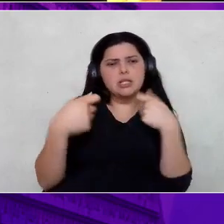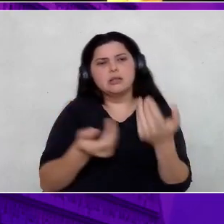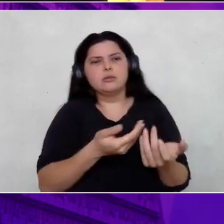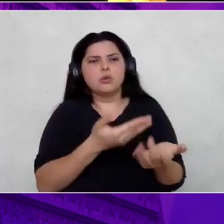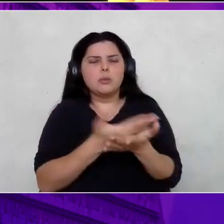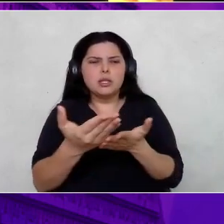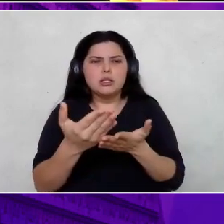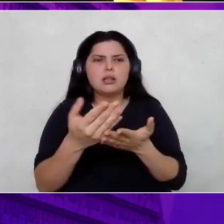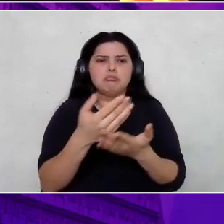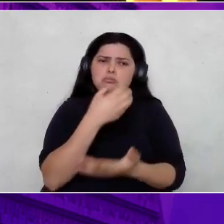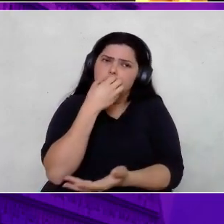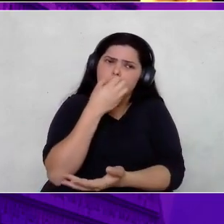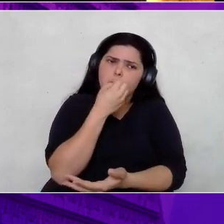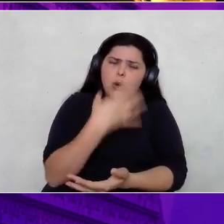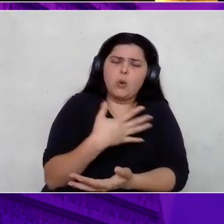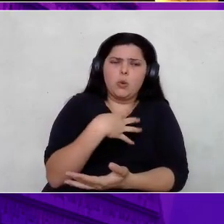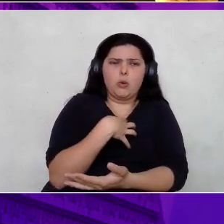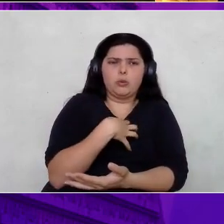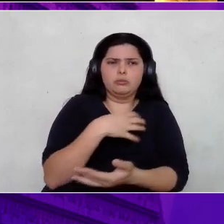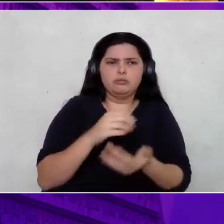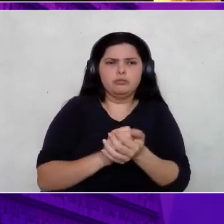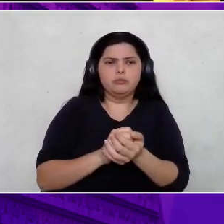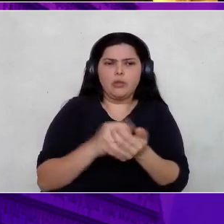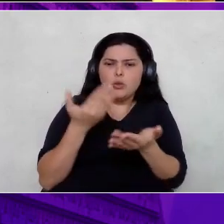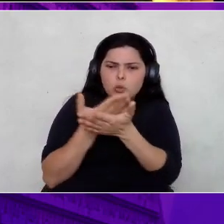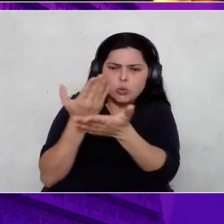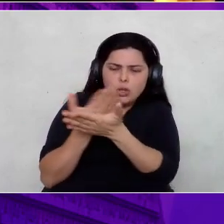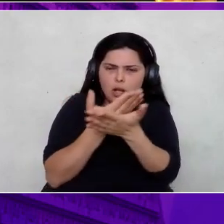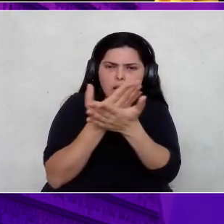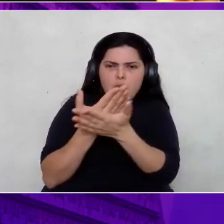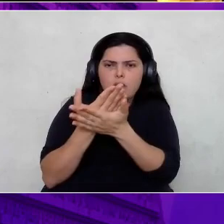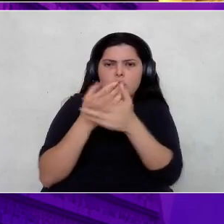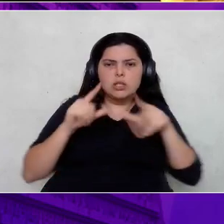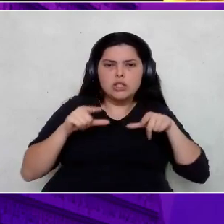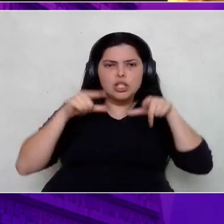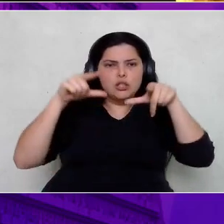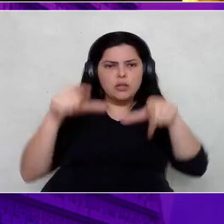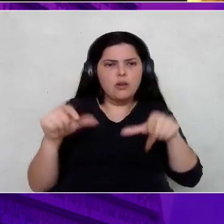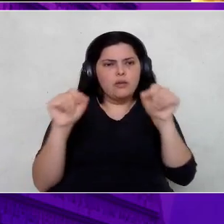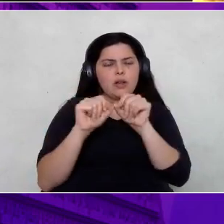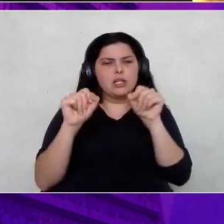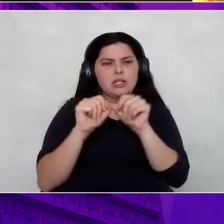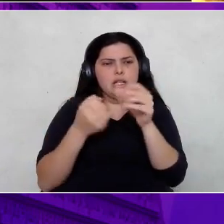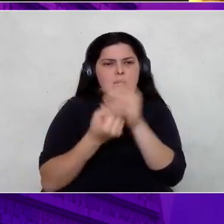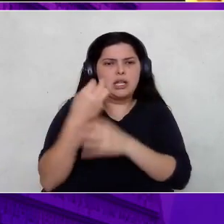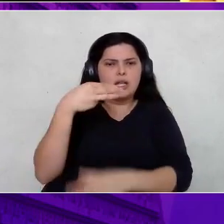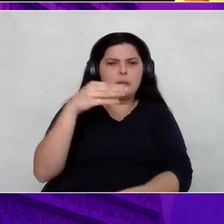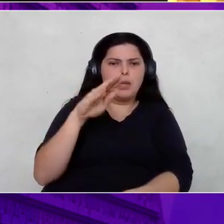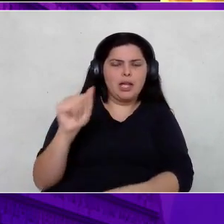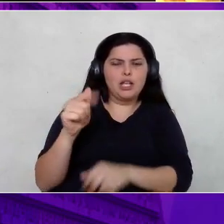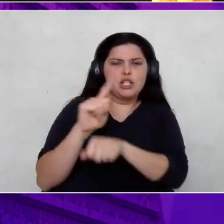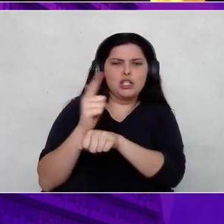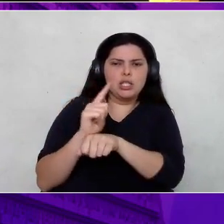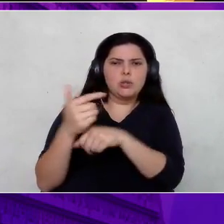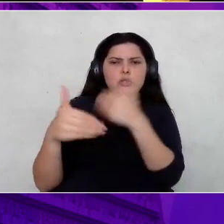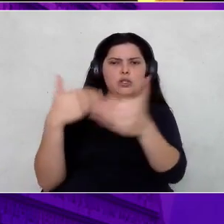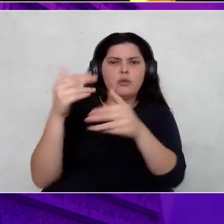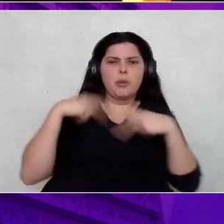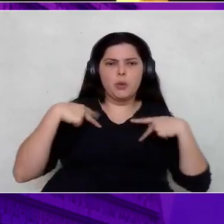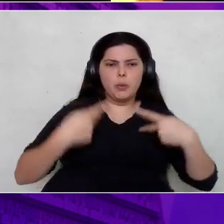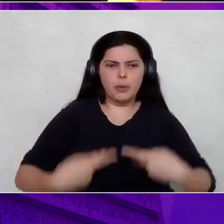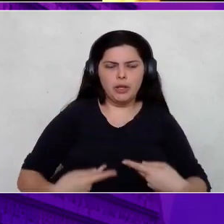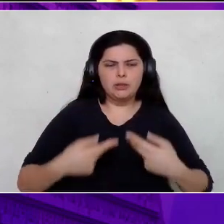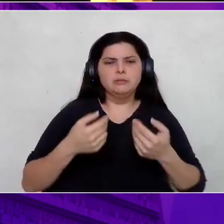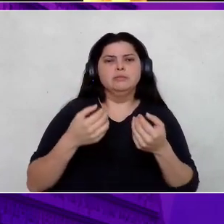naquele momento. Eu fui estudar. Fui me certificar. Fiz um MBA em gestão, em desenvolvimento humano de gestores pela